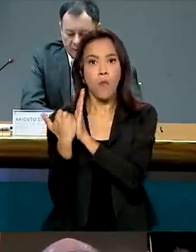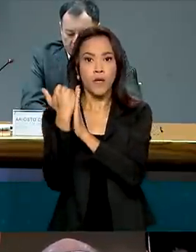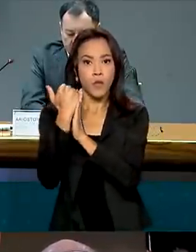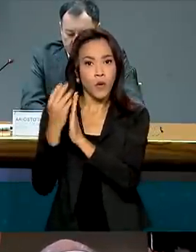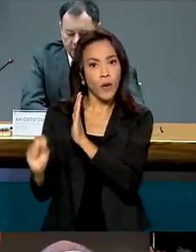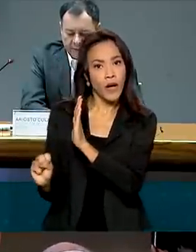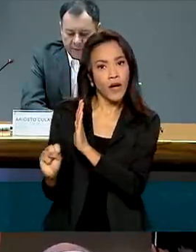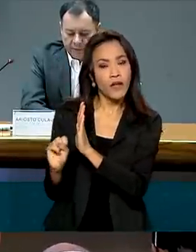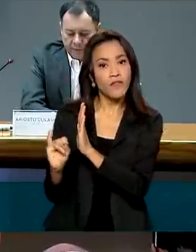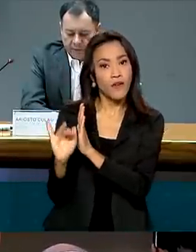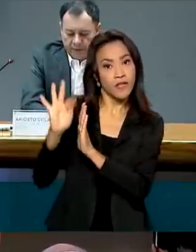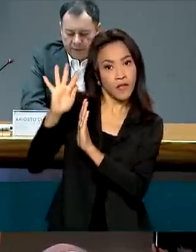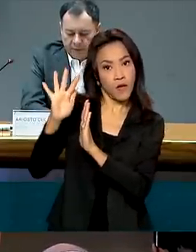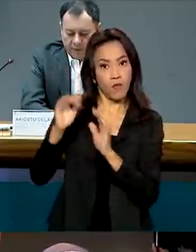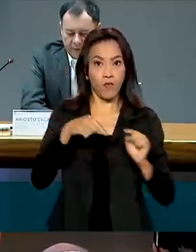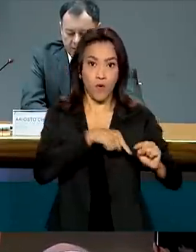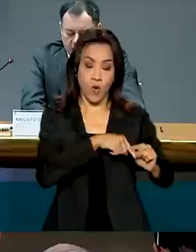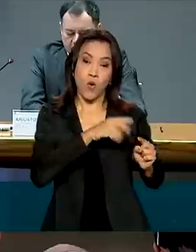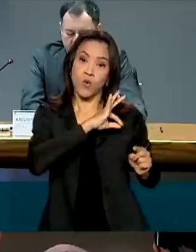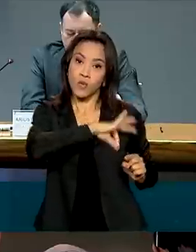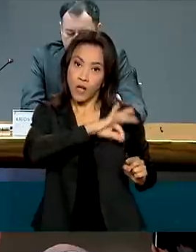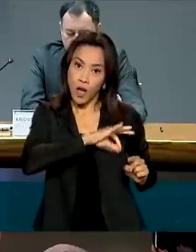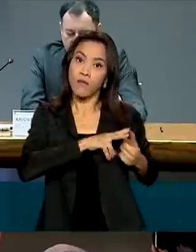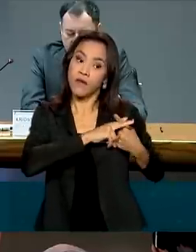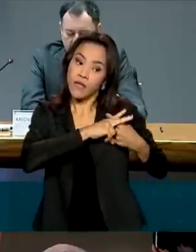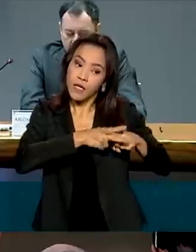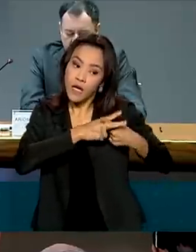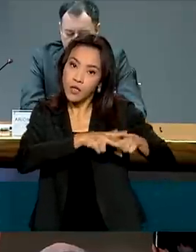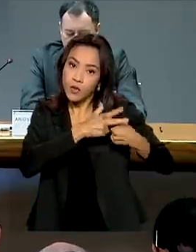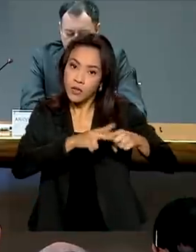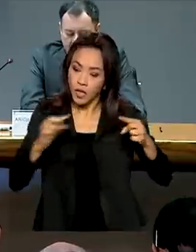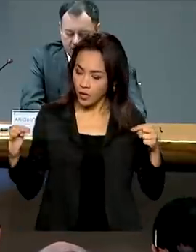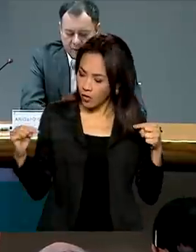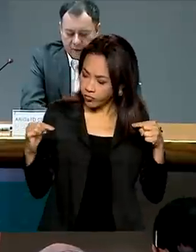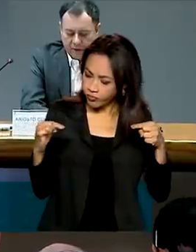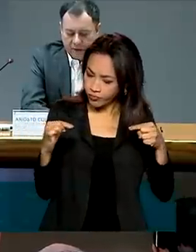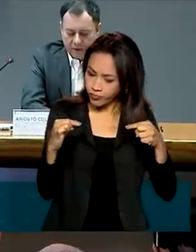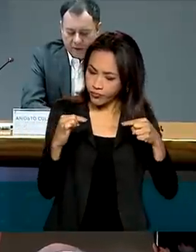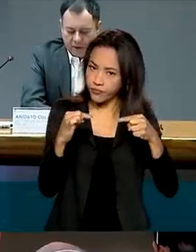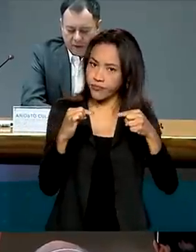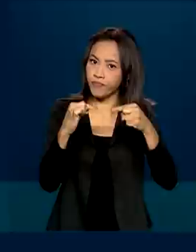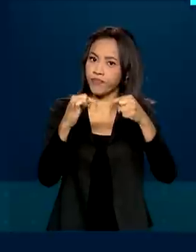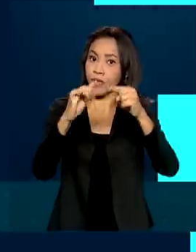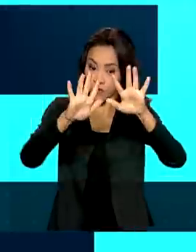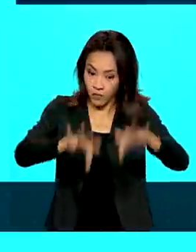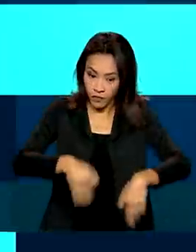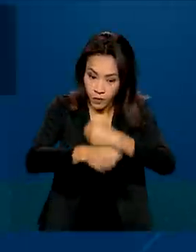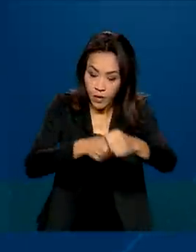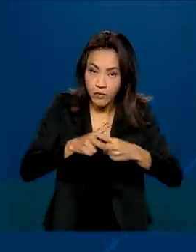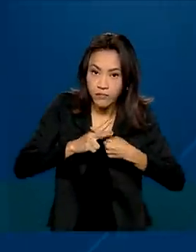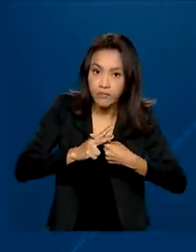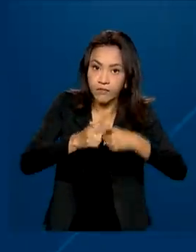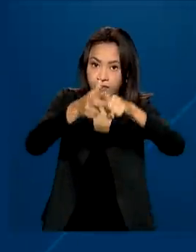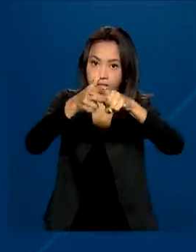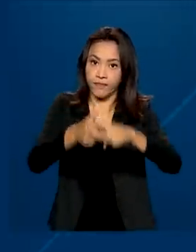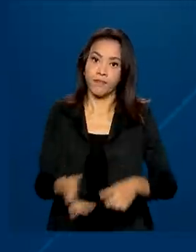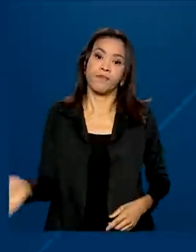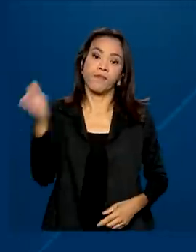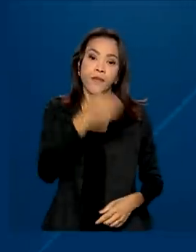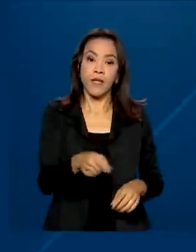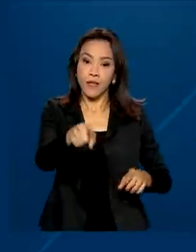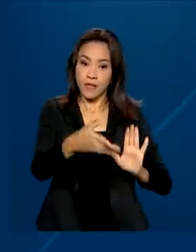alguma demonstração, o salário mínimo vai estar ajustado a essa nova estimativa. E no final do ano a gente faz o ajuste final. Na proposta da LDO,